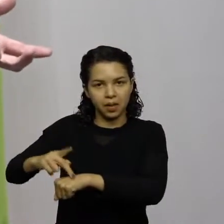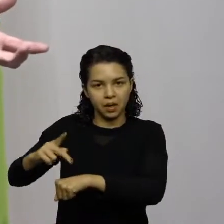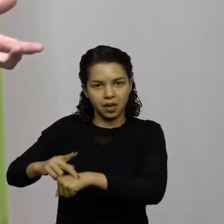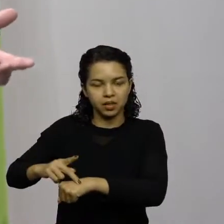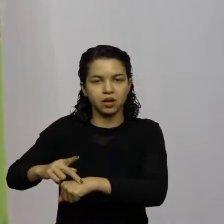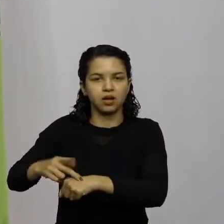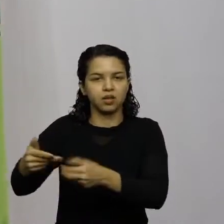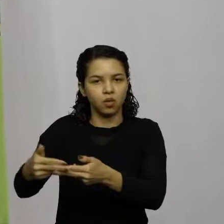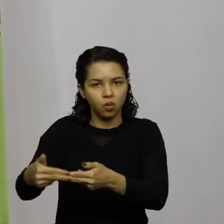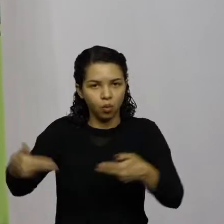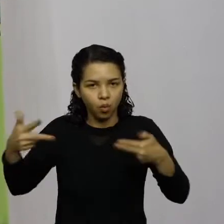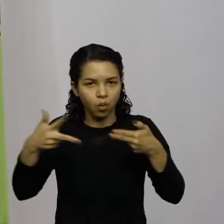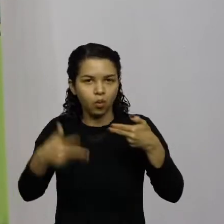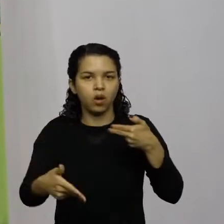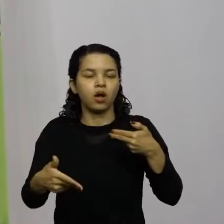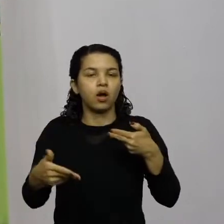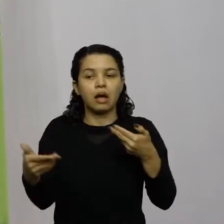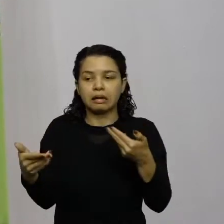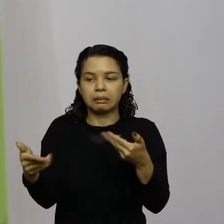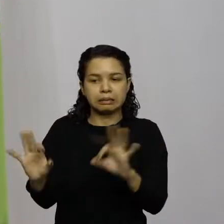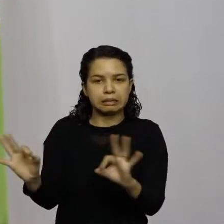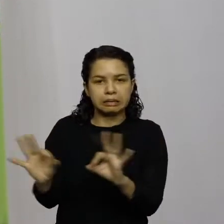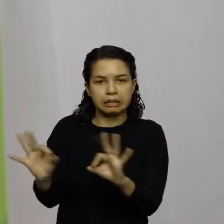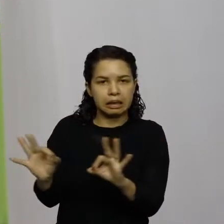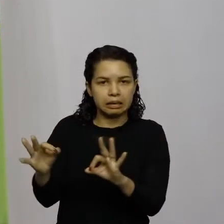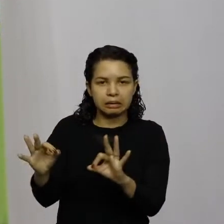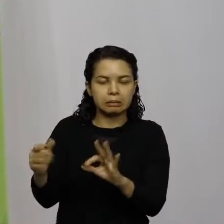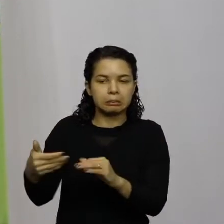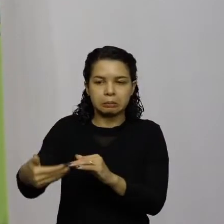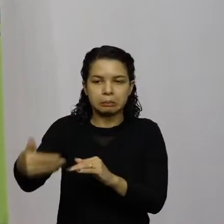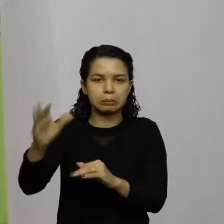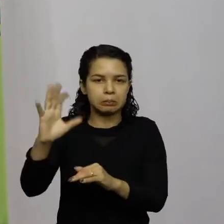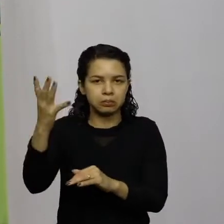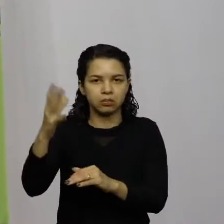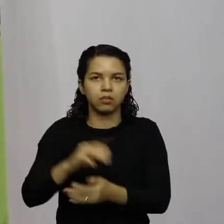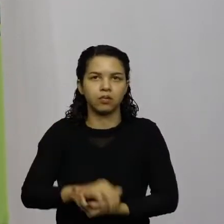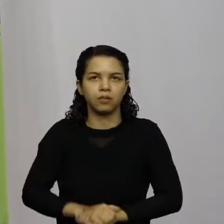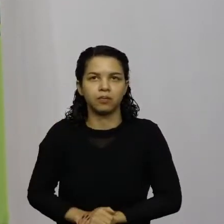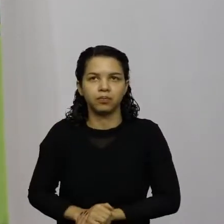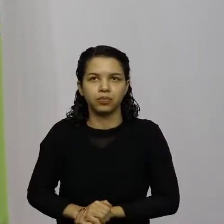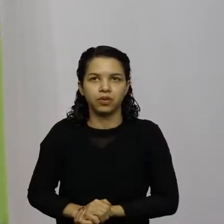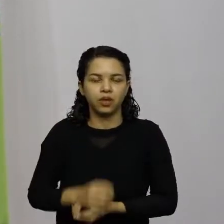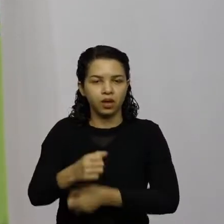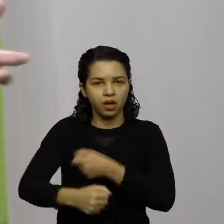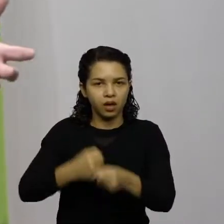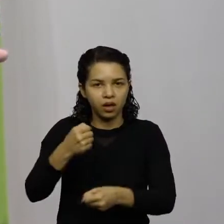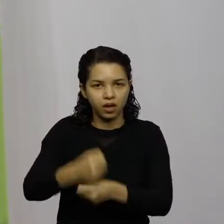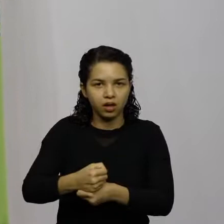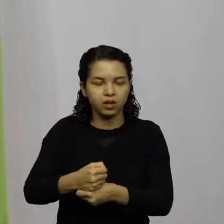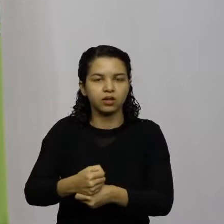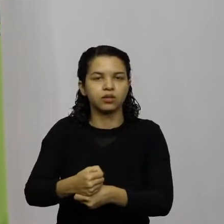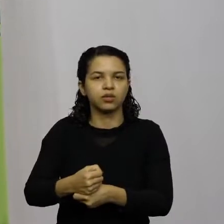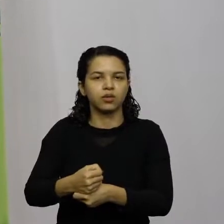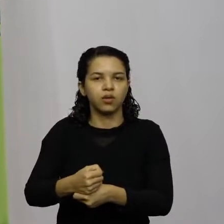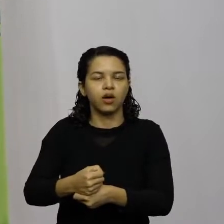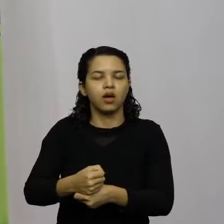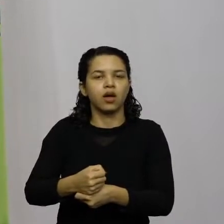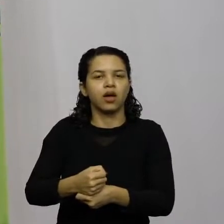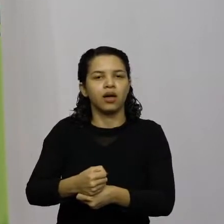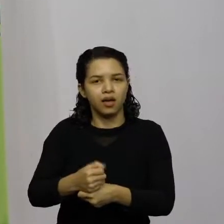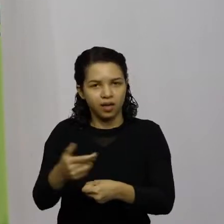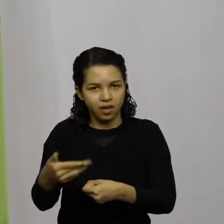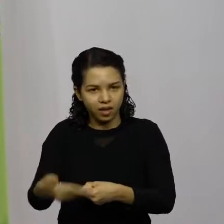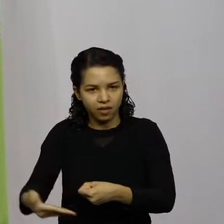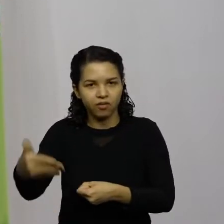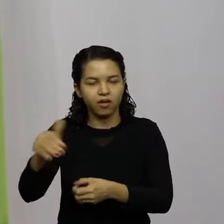também, então eu vou inaugurar essa pedra, porque é um ano eleitoral, e políticos, em ano eleitoral, têm que inaugurar coisas, mesmo que seja uma pedra, então